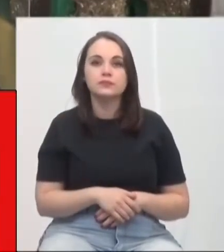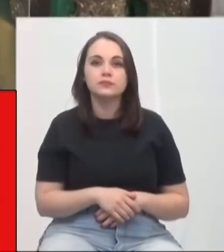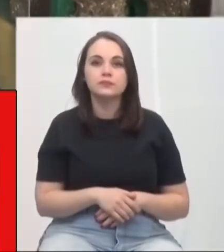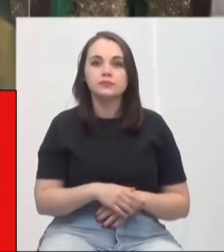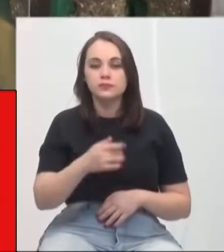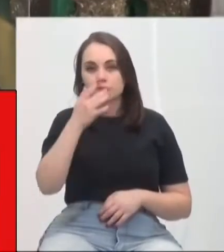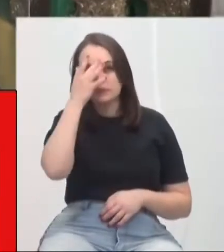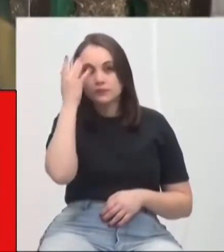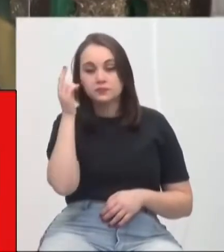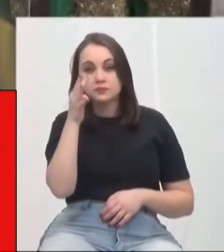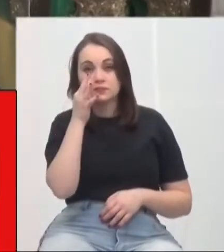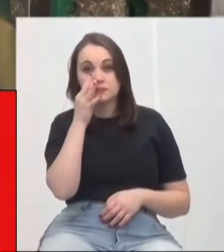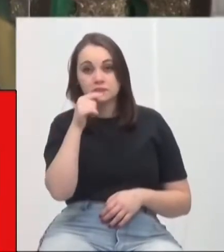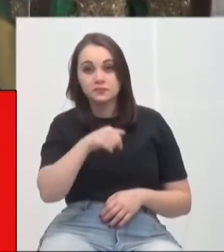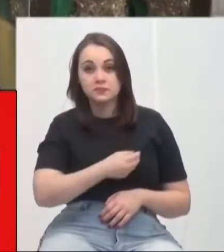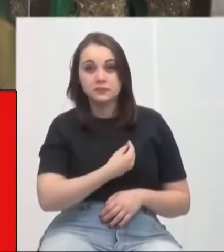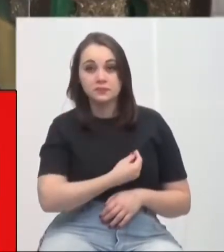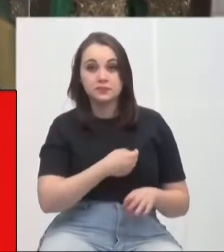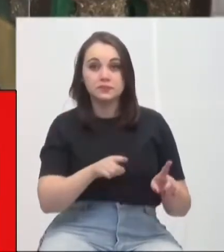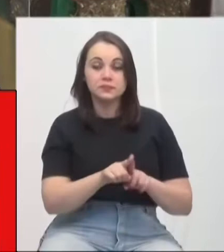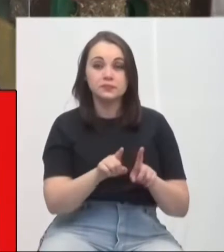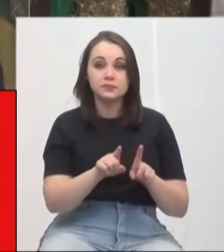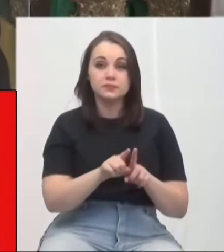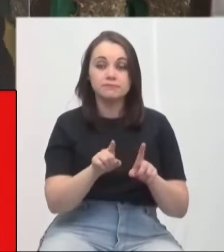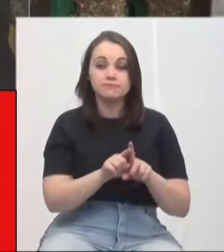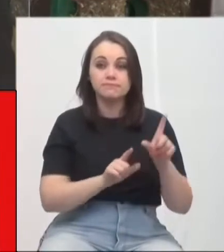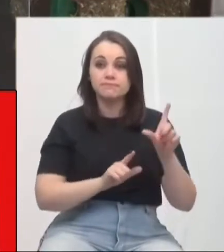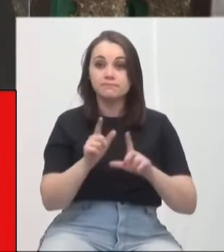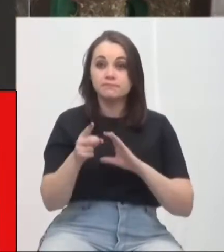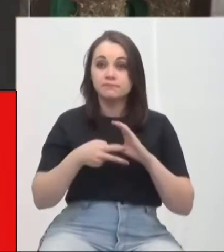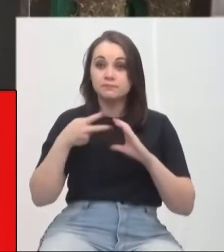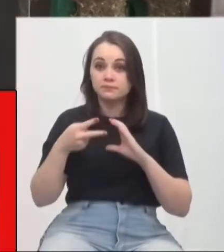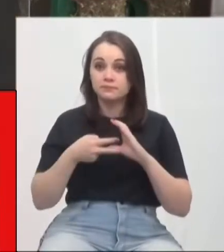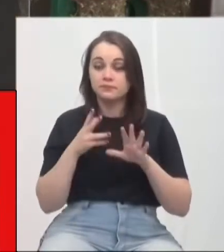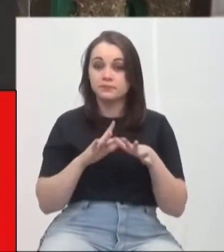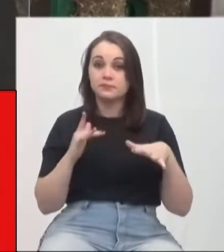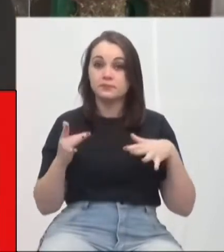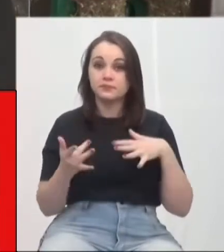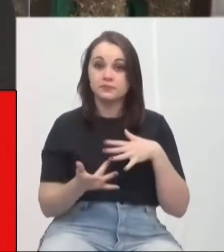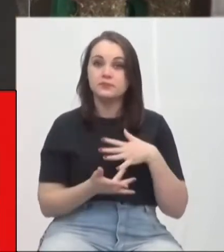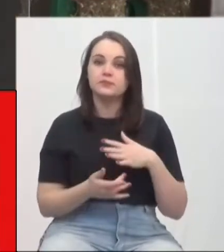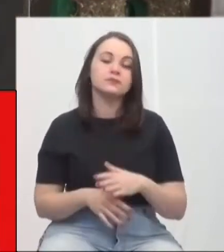assistem pelo plenário e também pela TV Câmara e redes sociais.